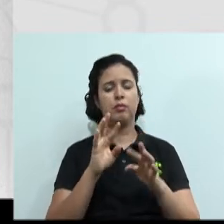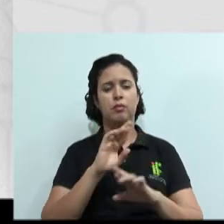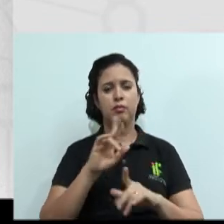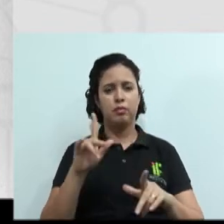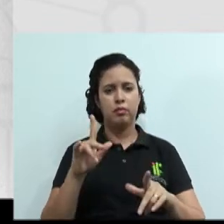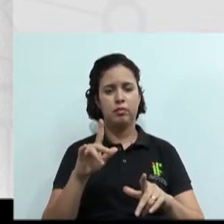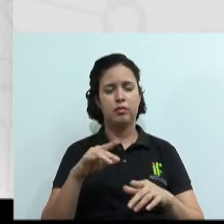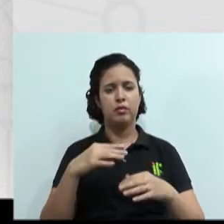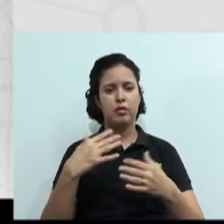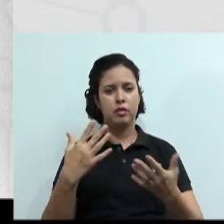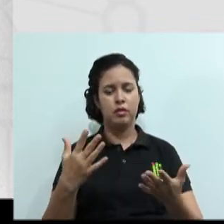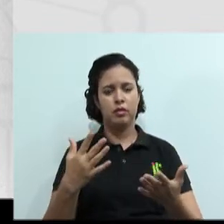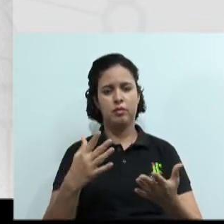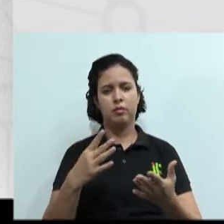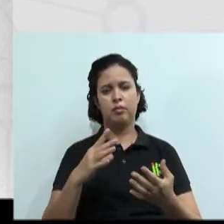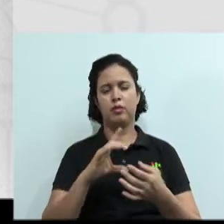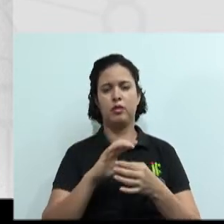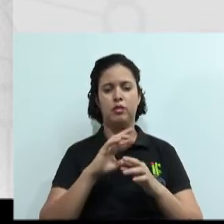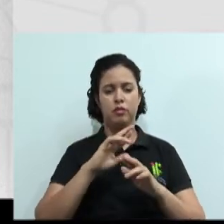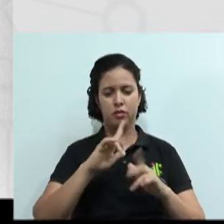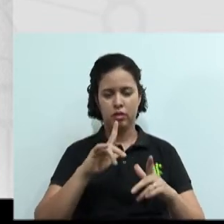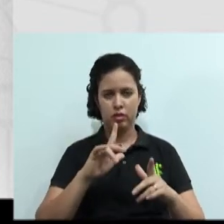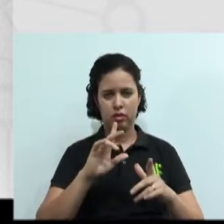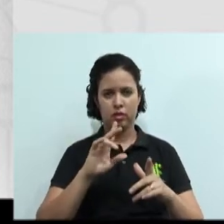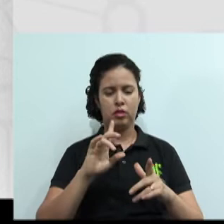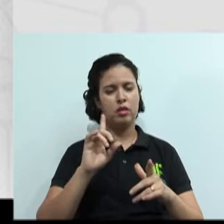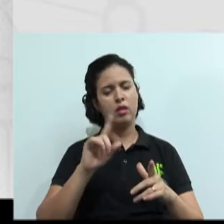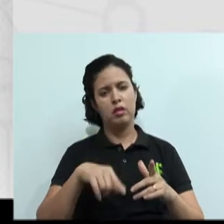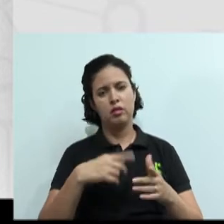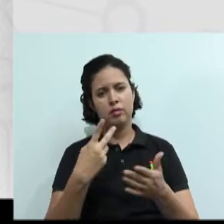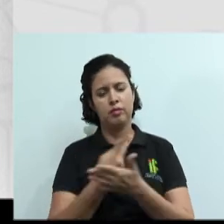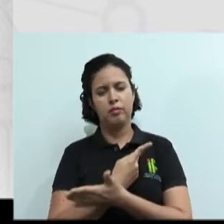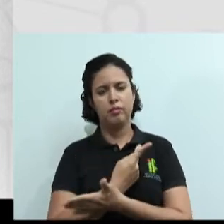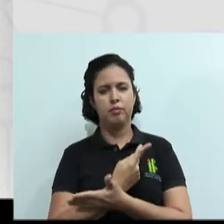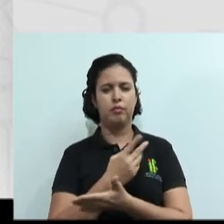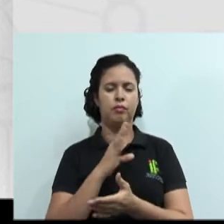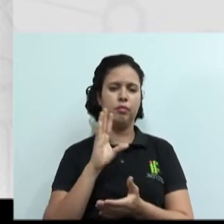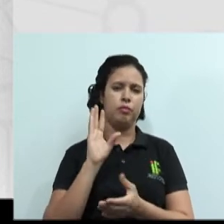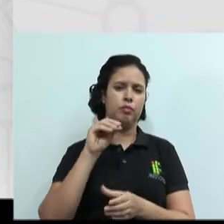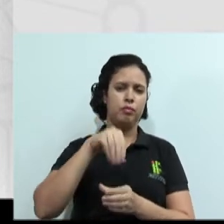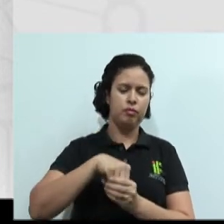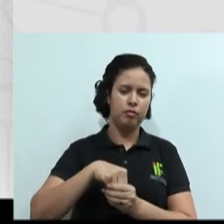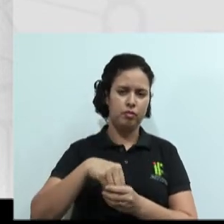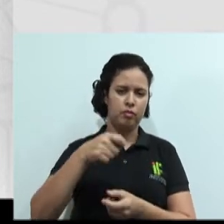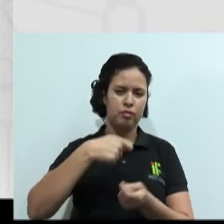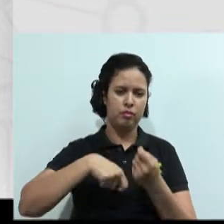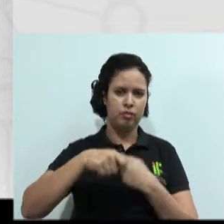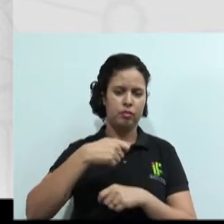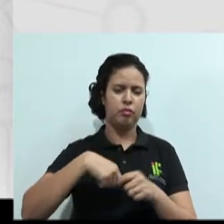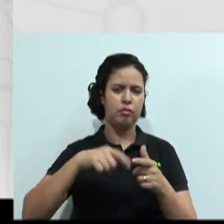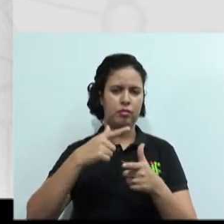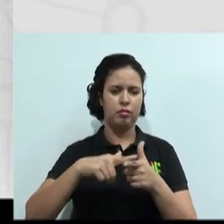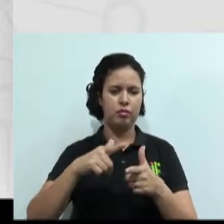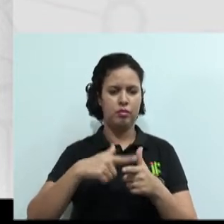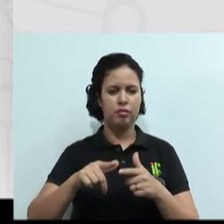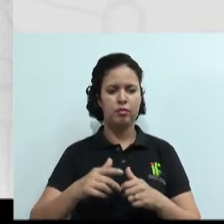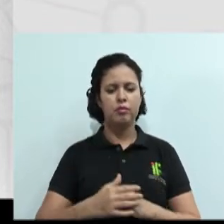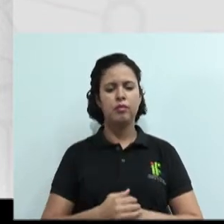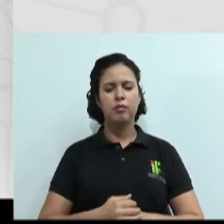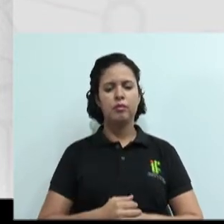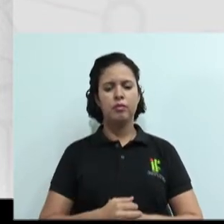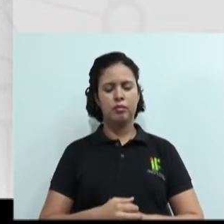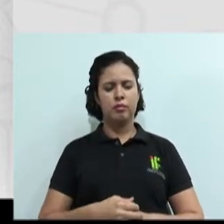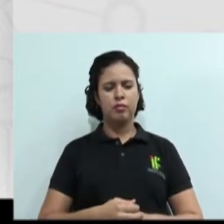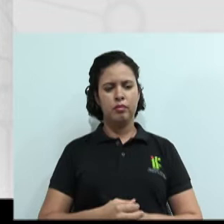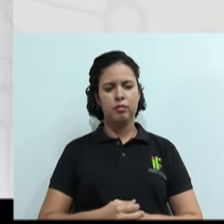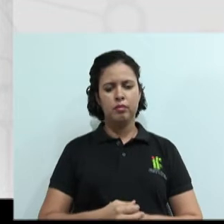que as diferenças tornem o conflito uma realidade dentro da sua negociação. Olha aí os processos de comunicação